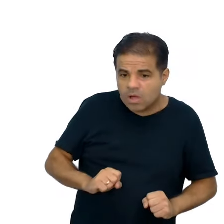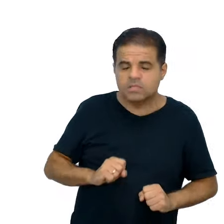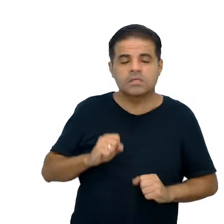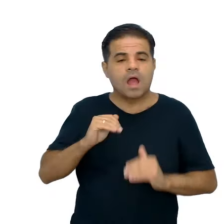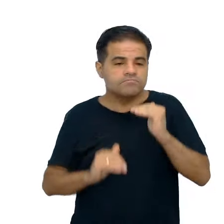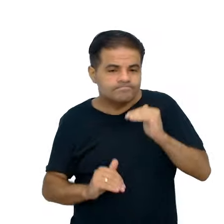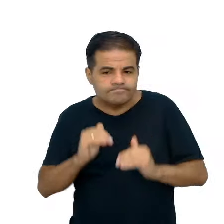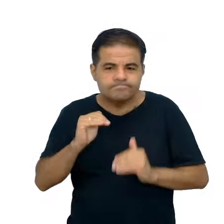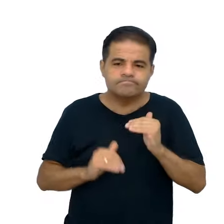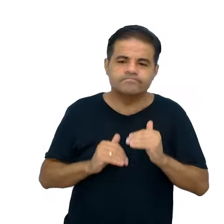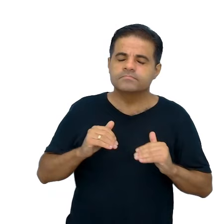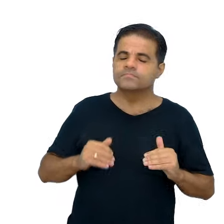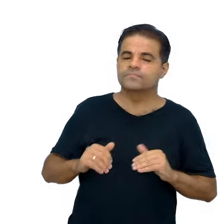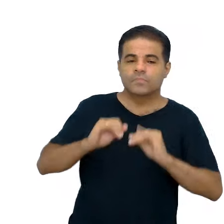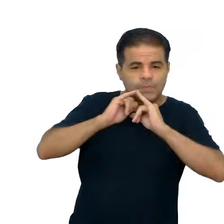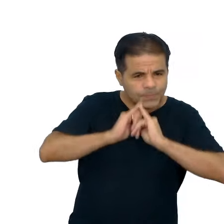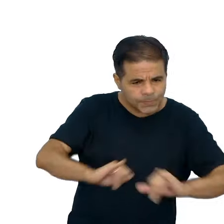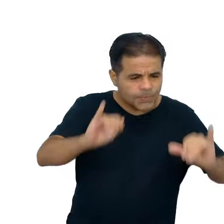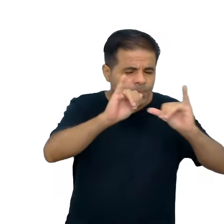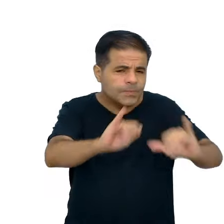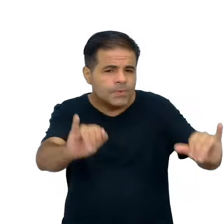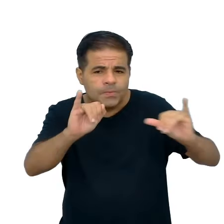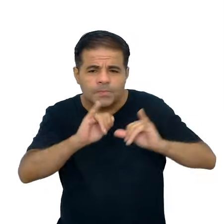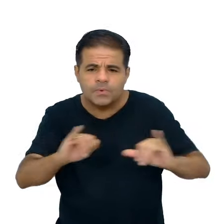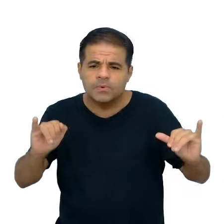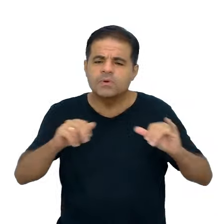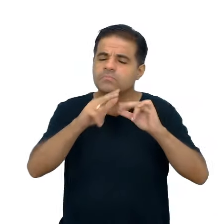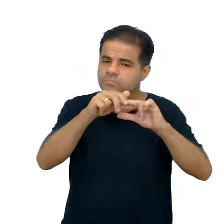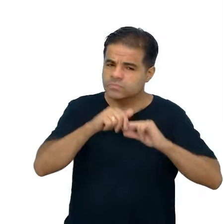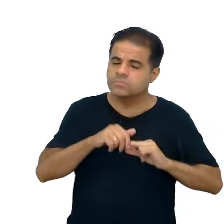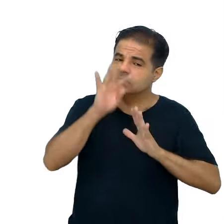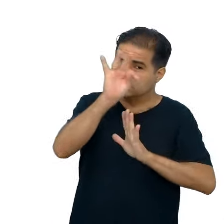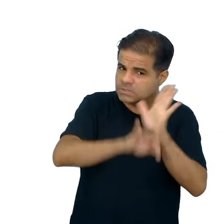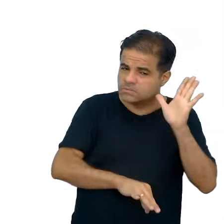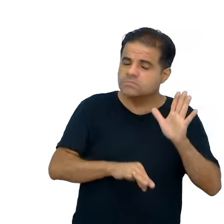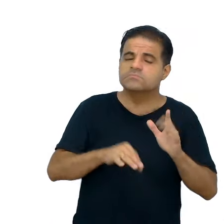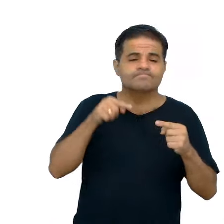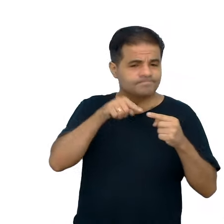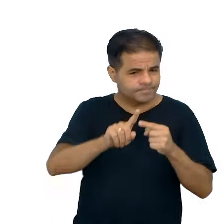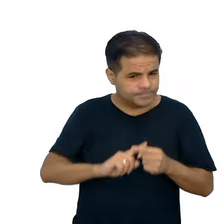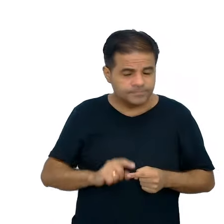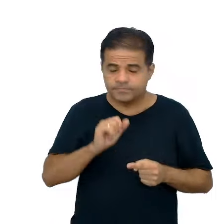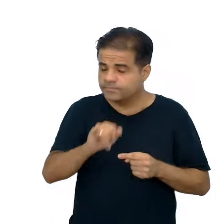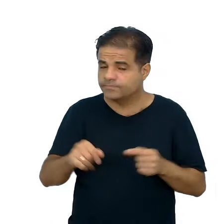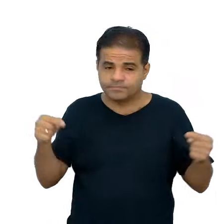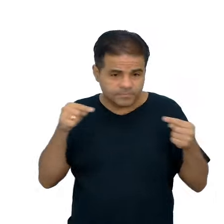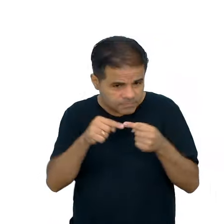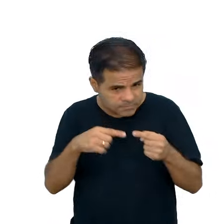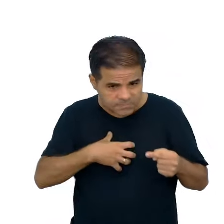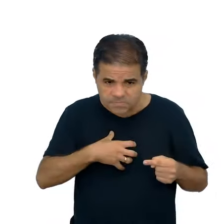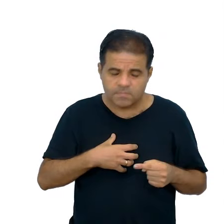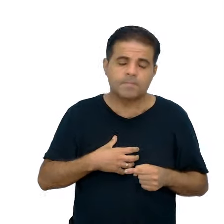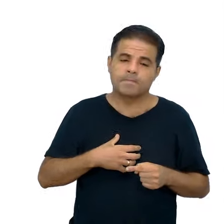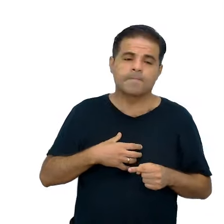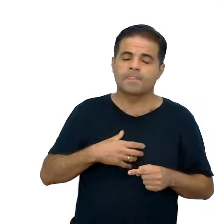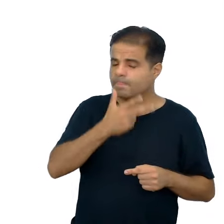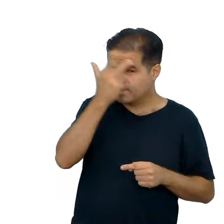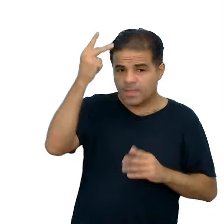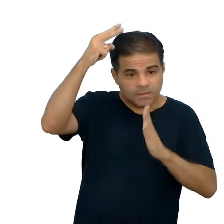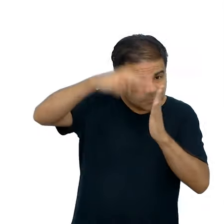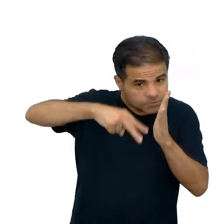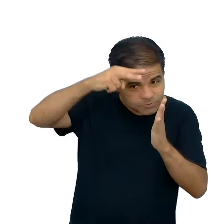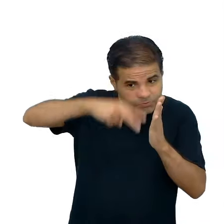conforme a situação comunicativa, portanto, um texto é incoerente quando não faz sentido para os seus leitores.